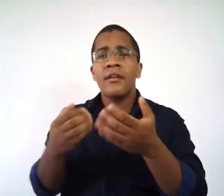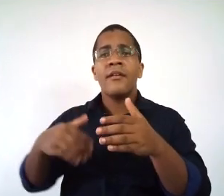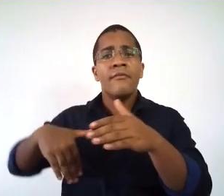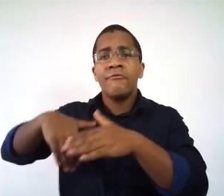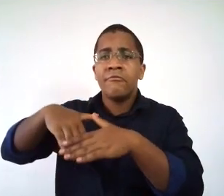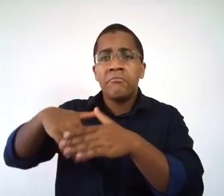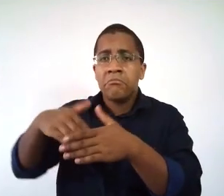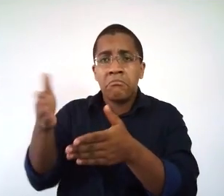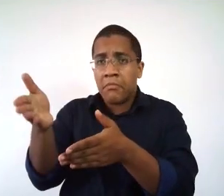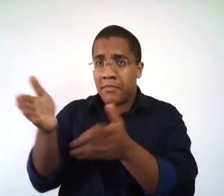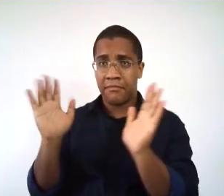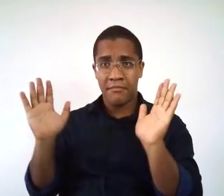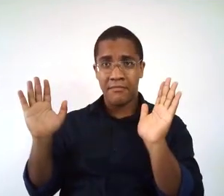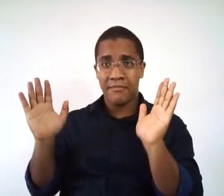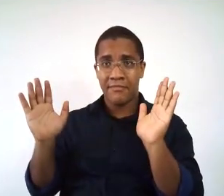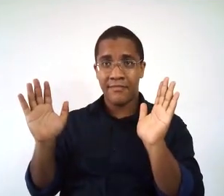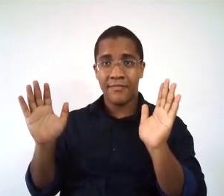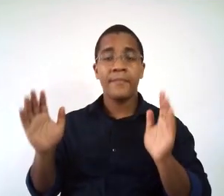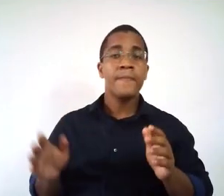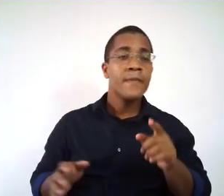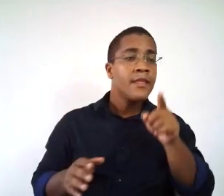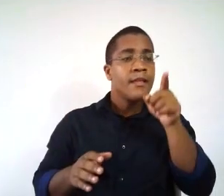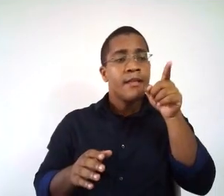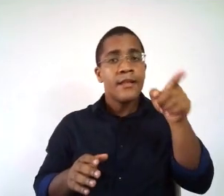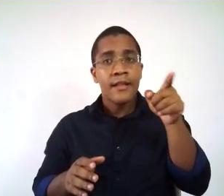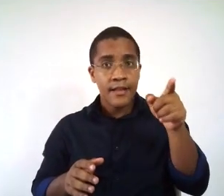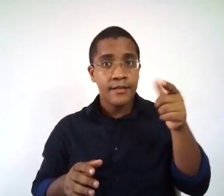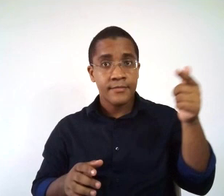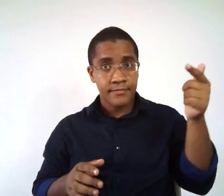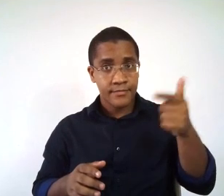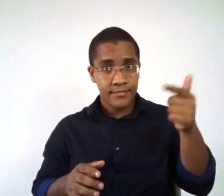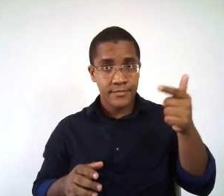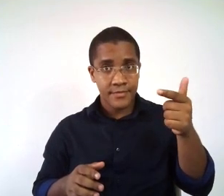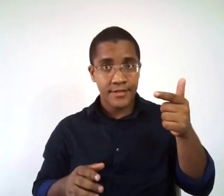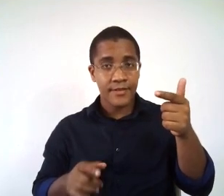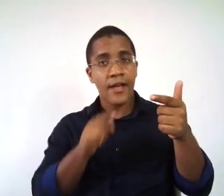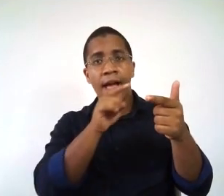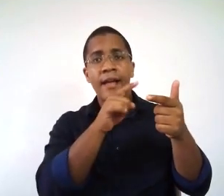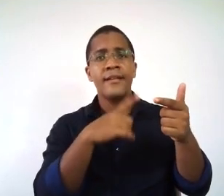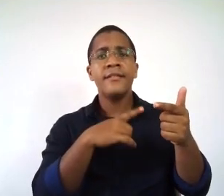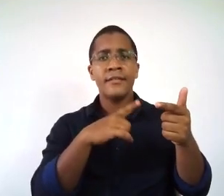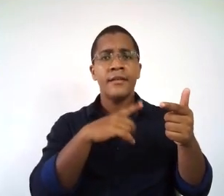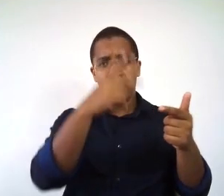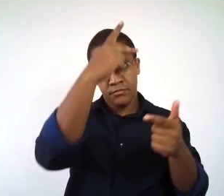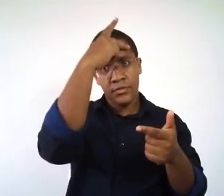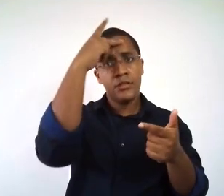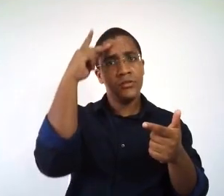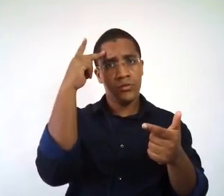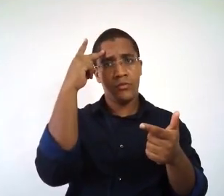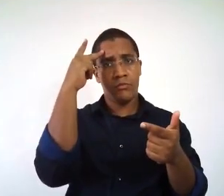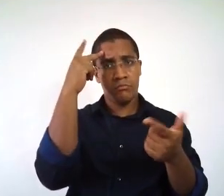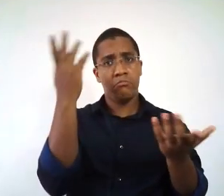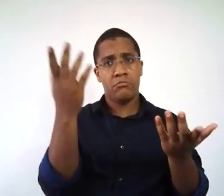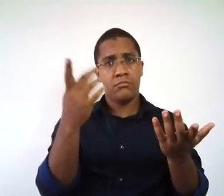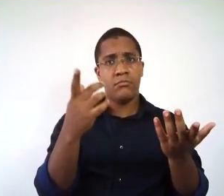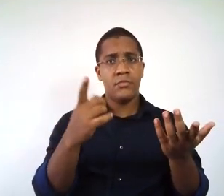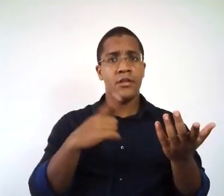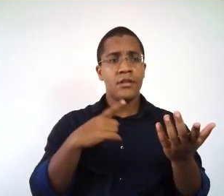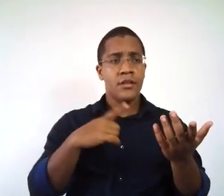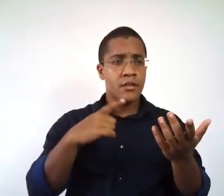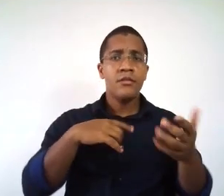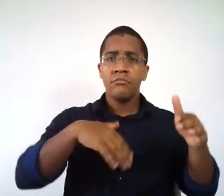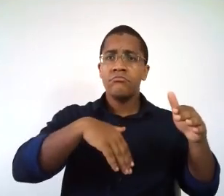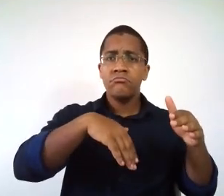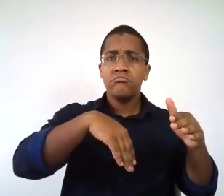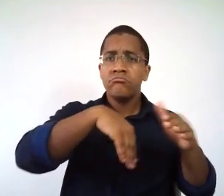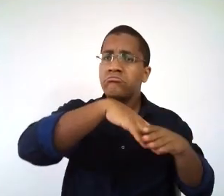jogando o que seria futebol. E na segunda foto, na segunda imagem, também existem